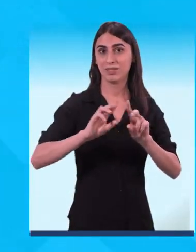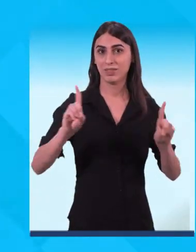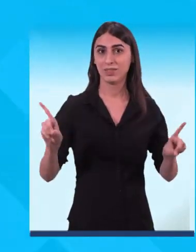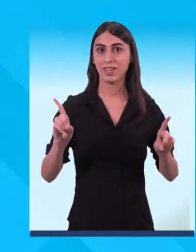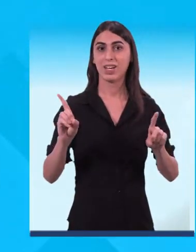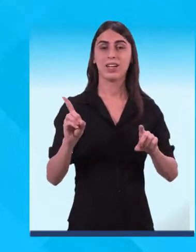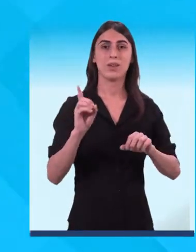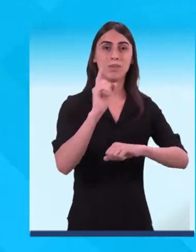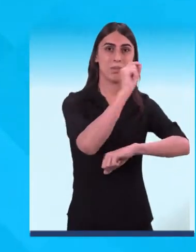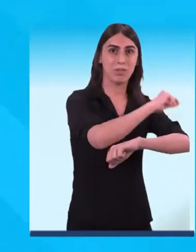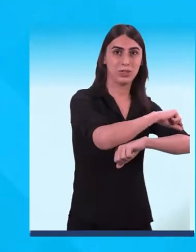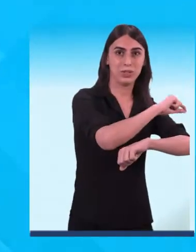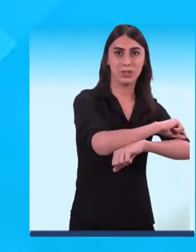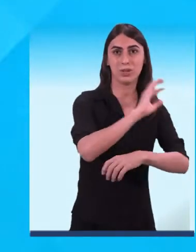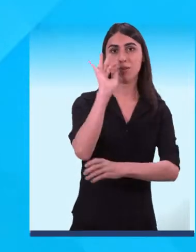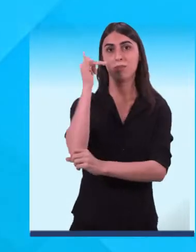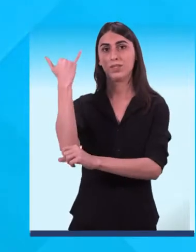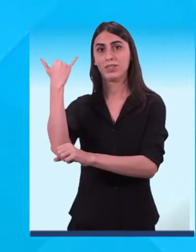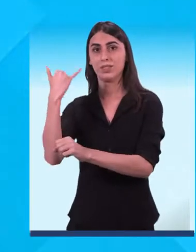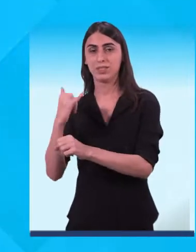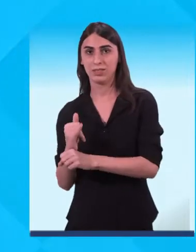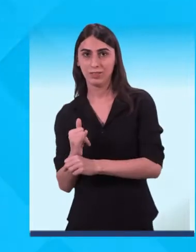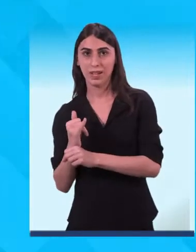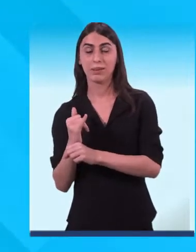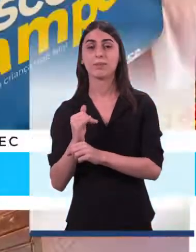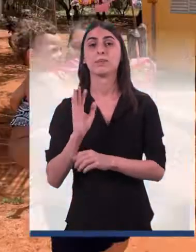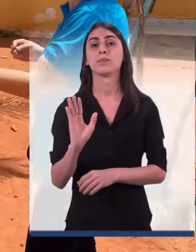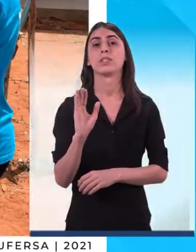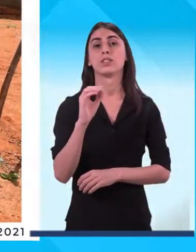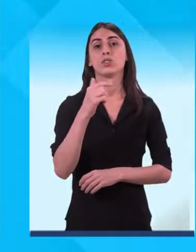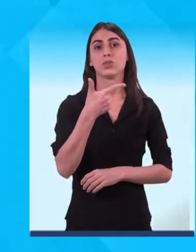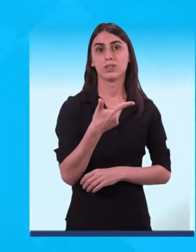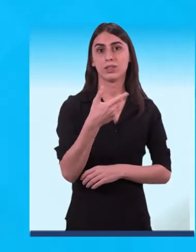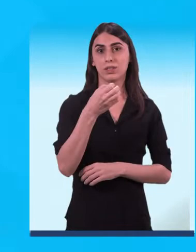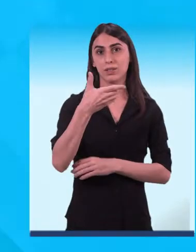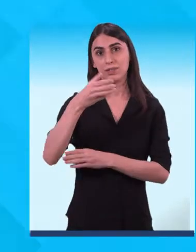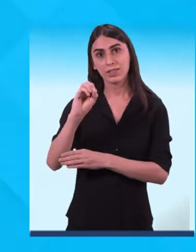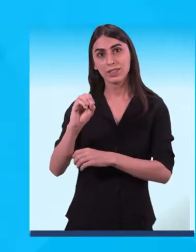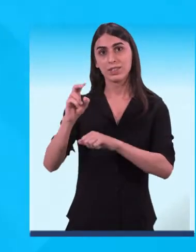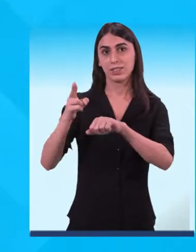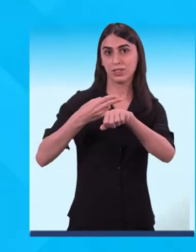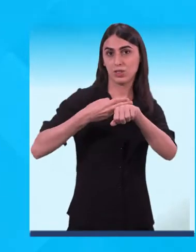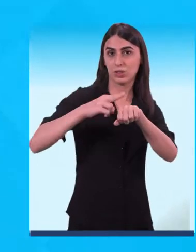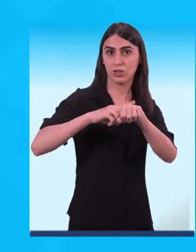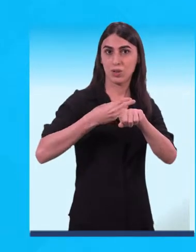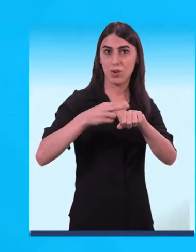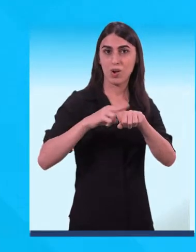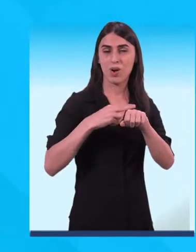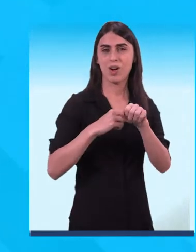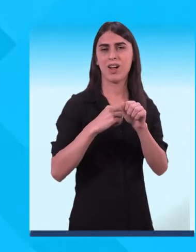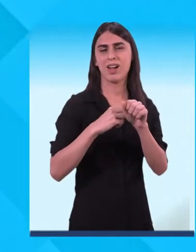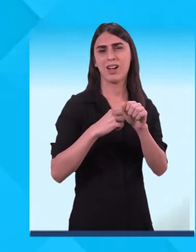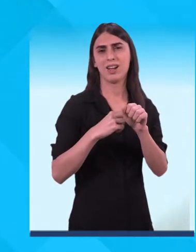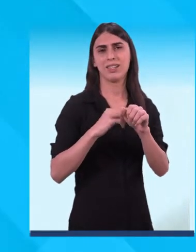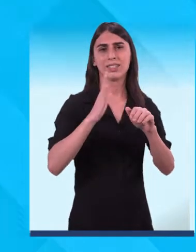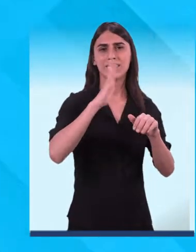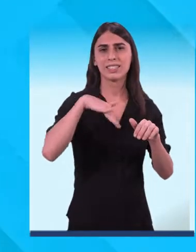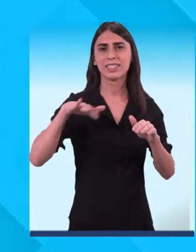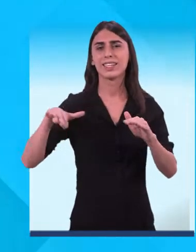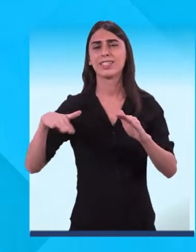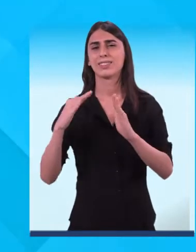em Mossorói, em Pau dos Ferros, e foram arrecadadas mais de 220 caixas de chocolates para crianças em situação de